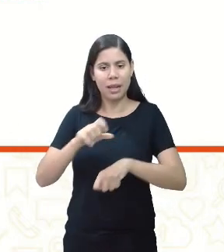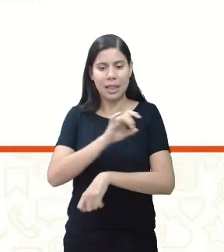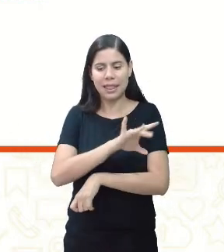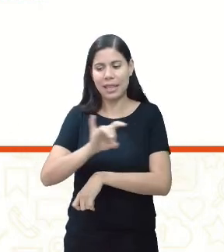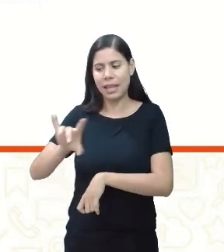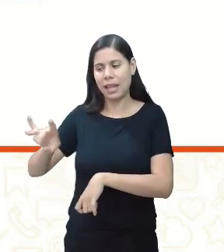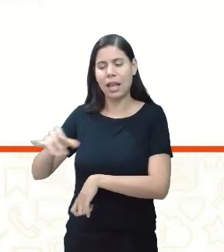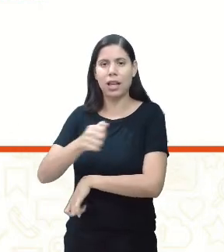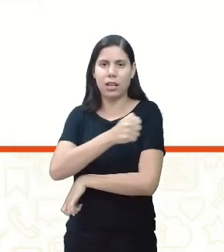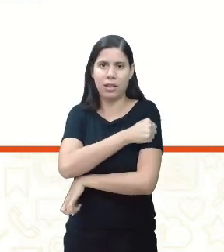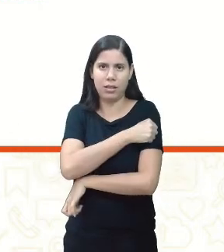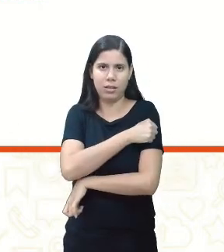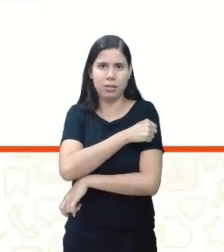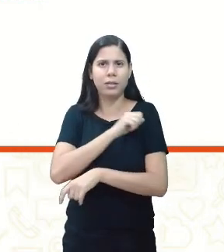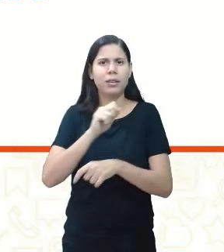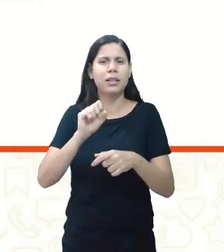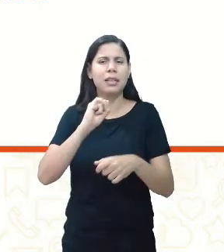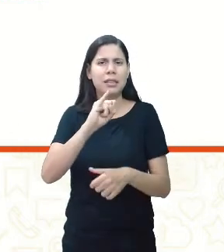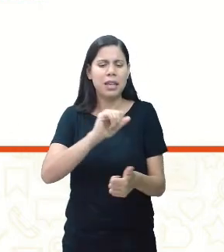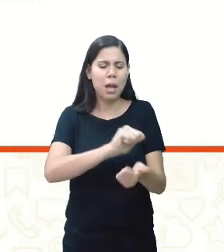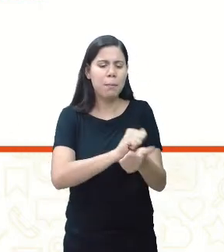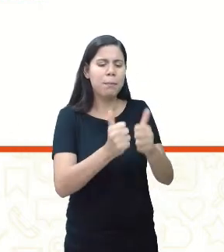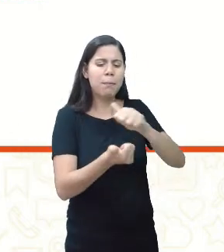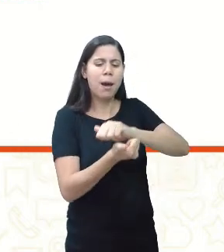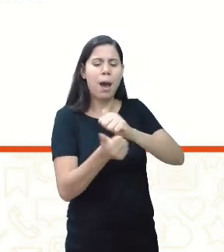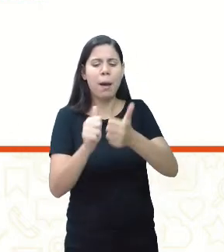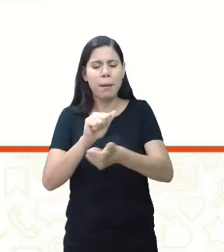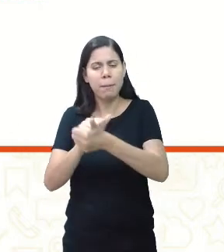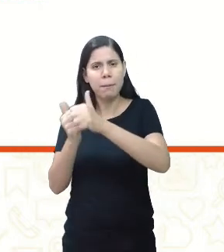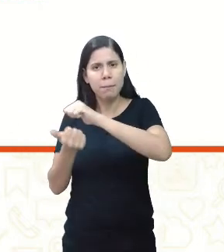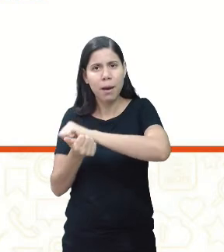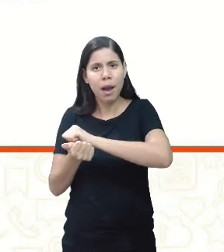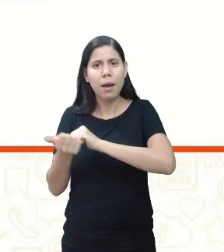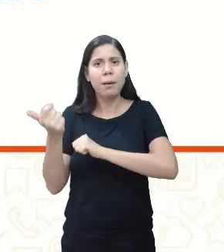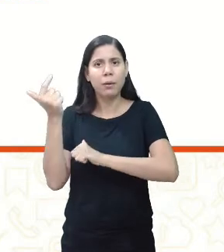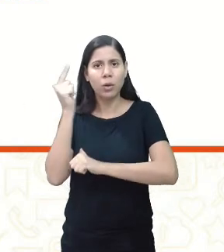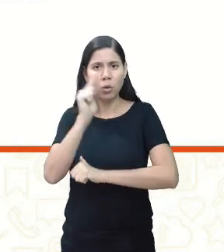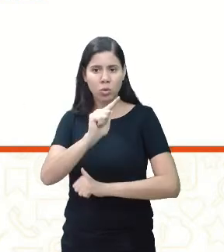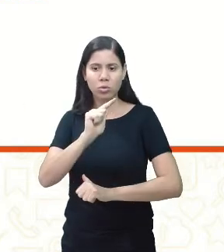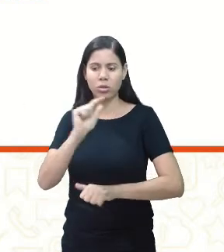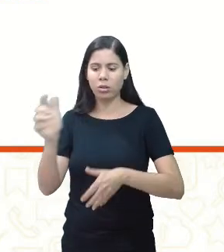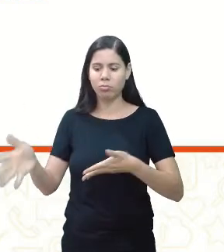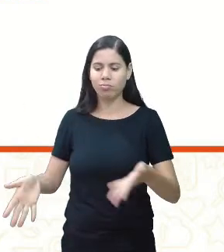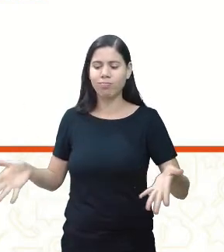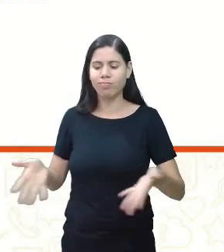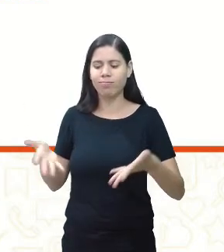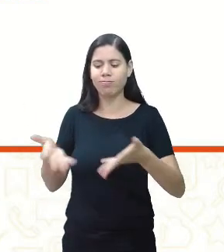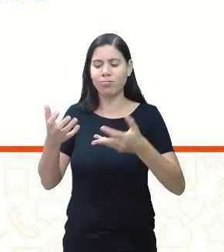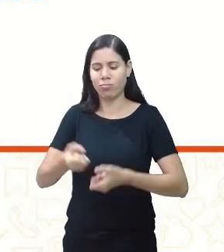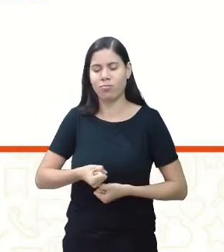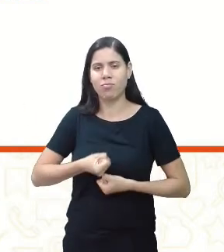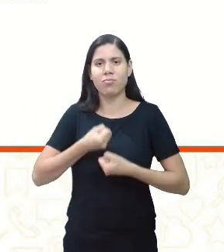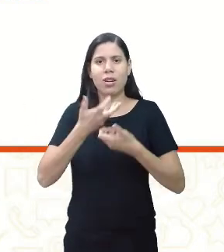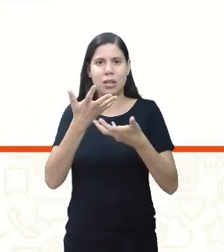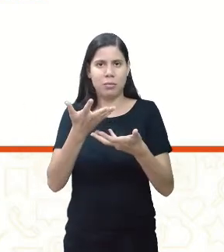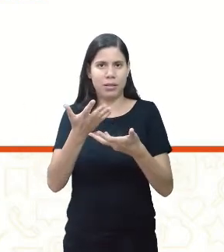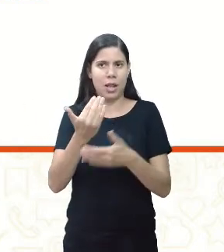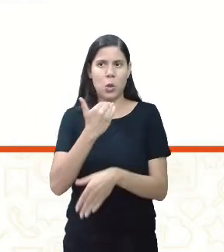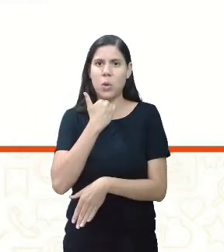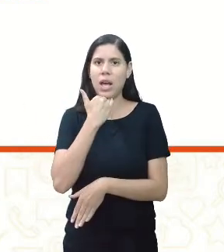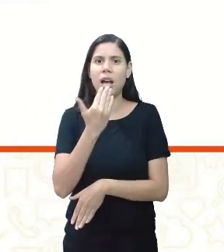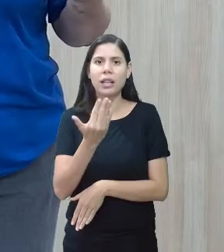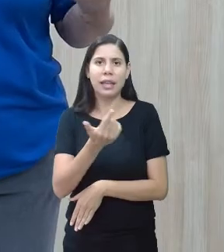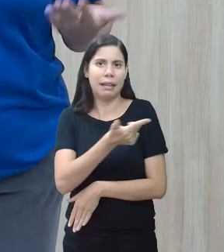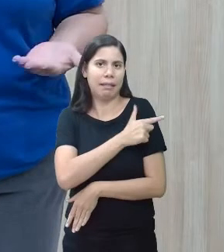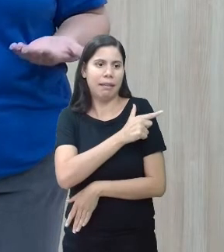estudante e adequamos o meio para que essa potencialidade possa ser expressa. Não adianta